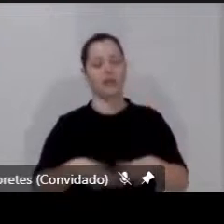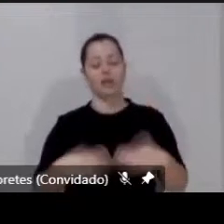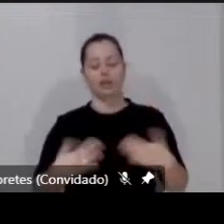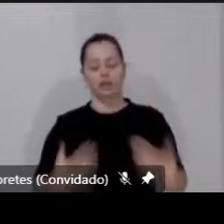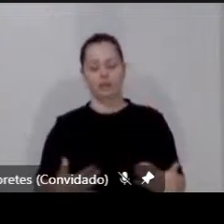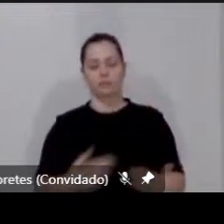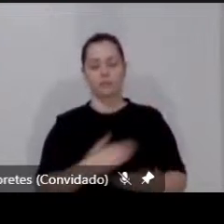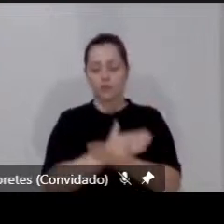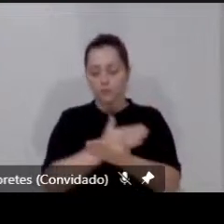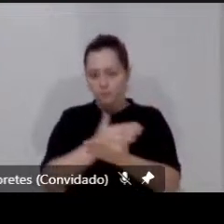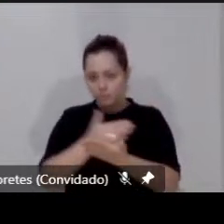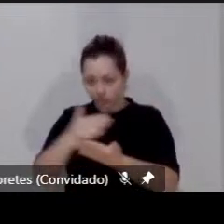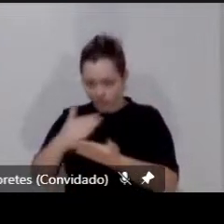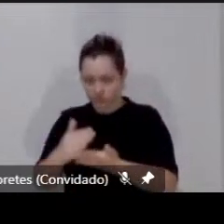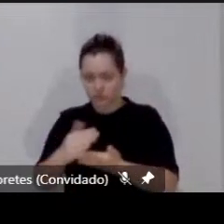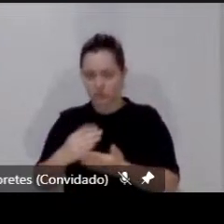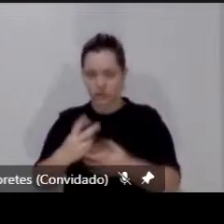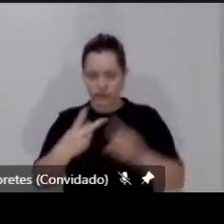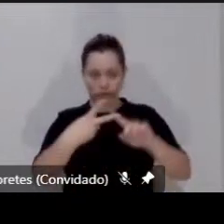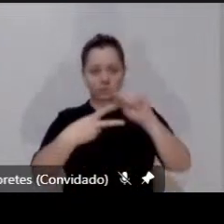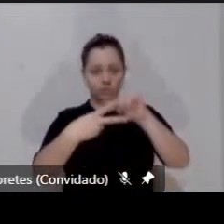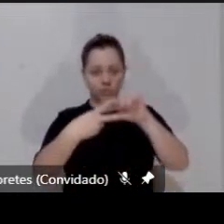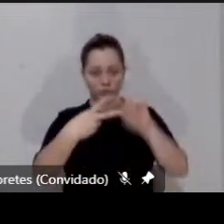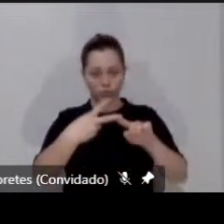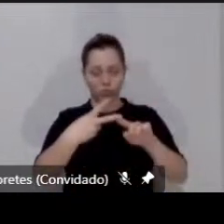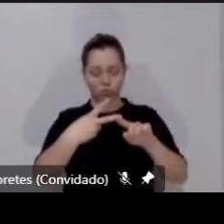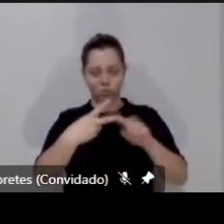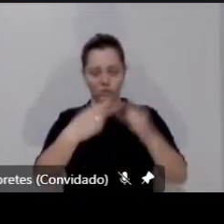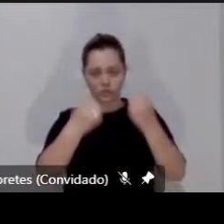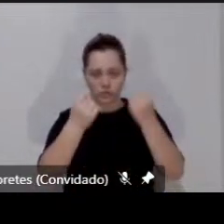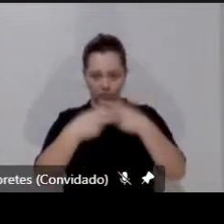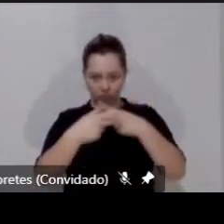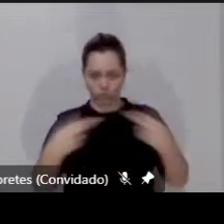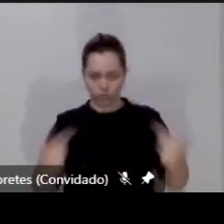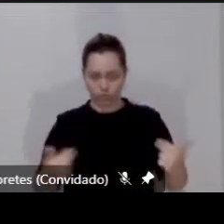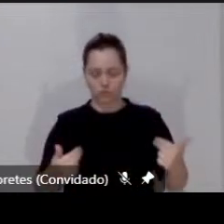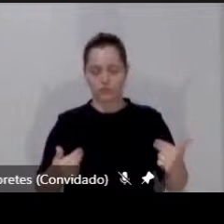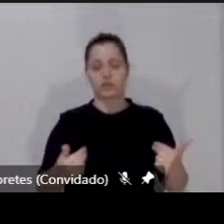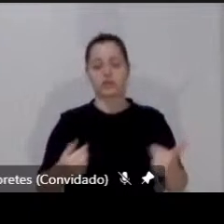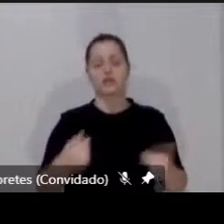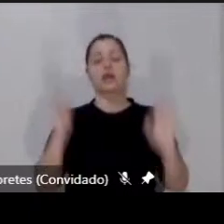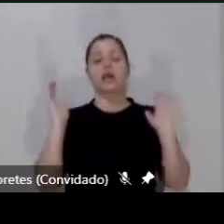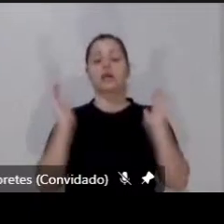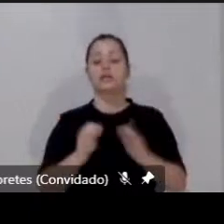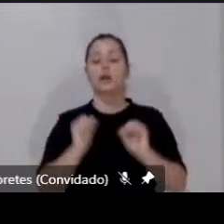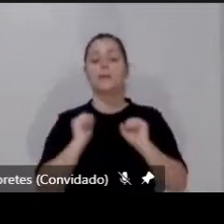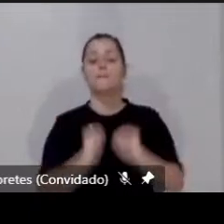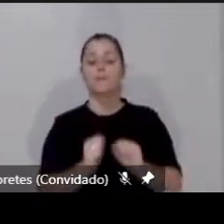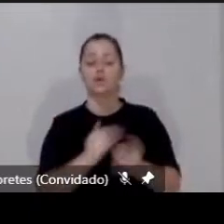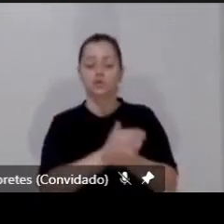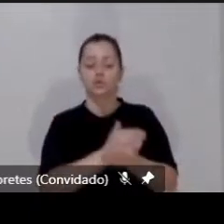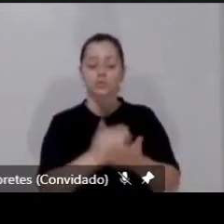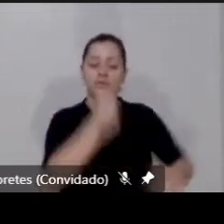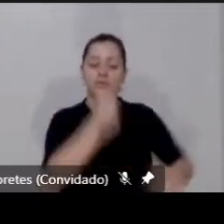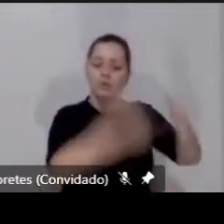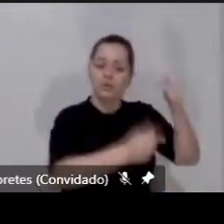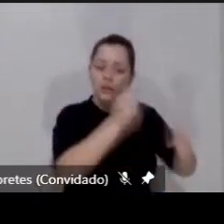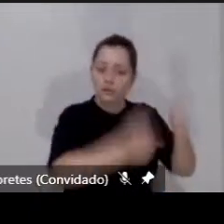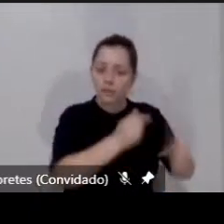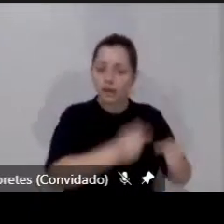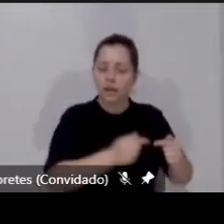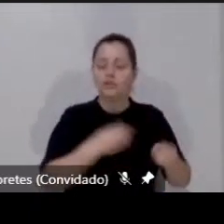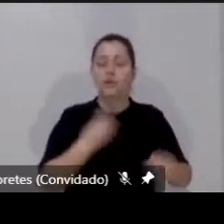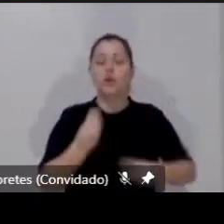dessas duas definições, desses dois conceitos, a gente já poderia começar um debate sobre o